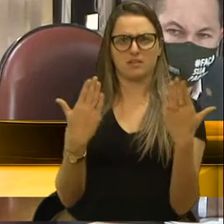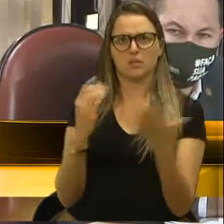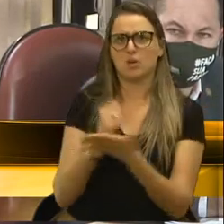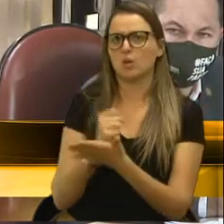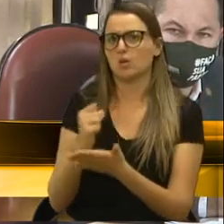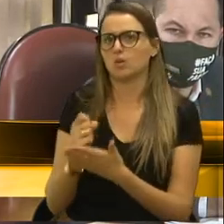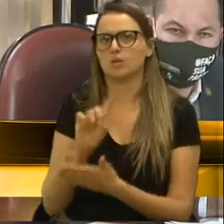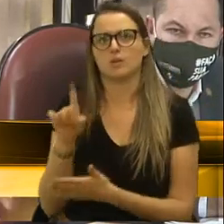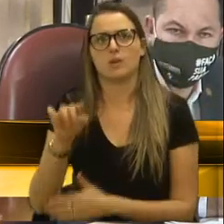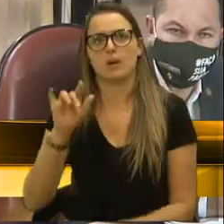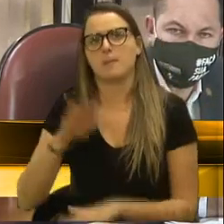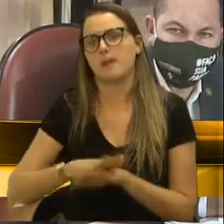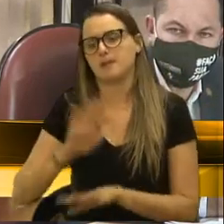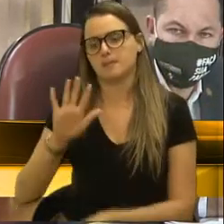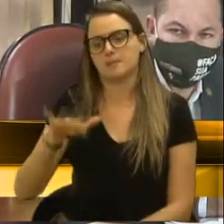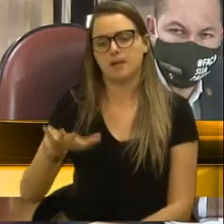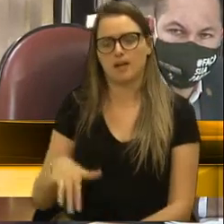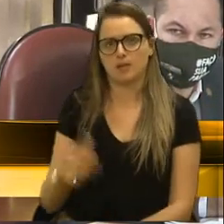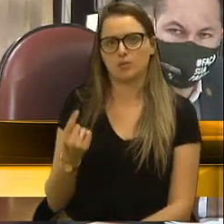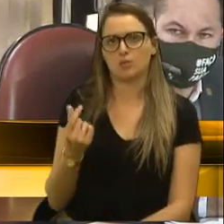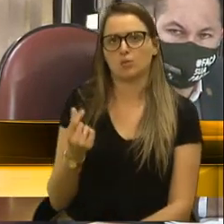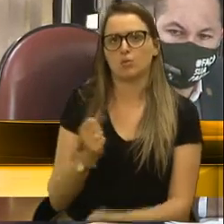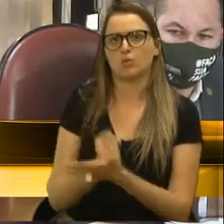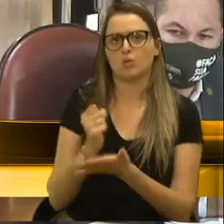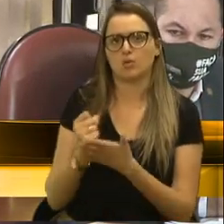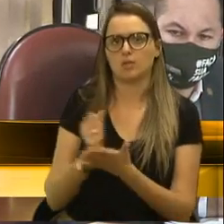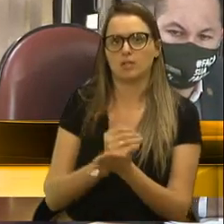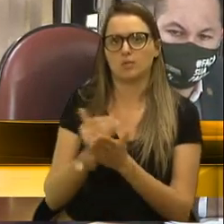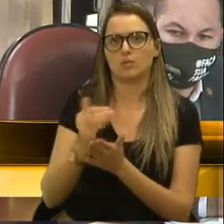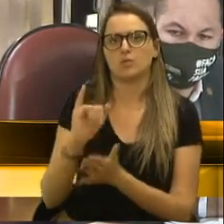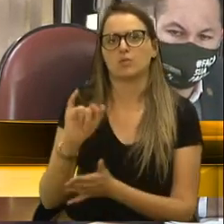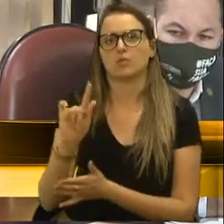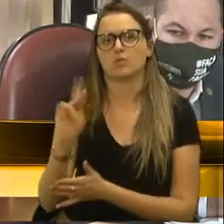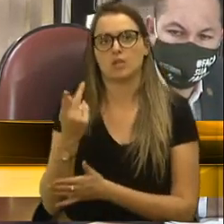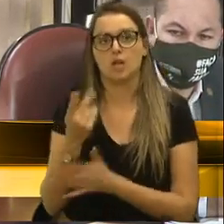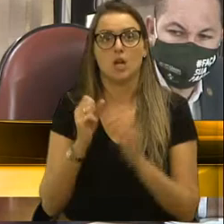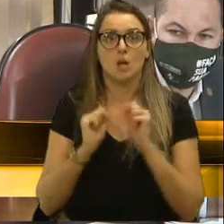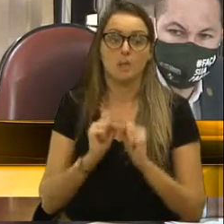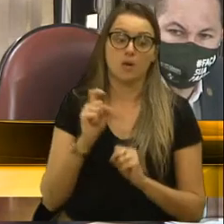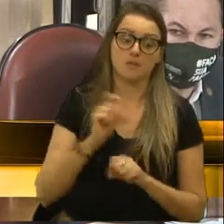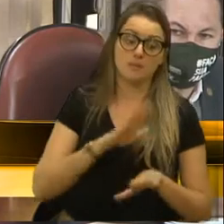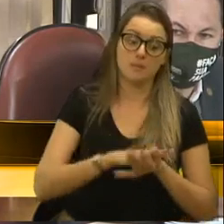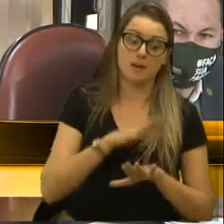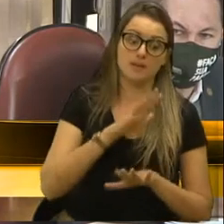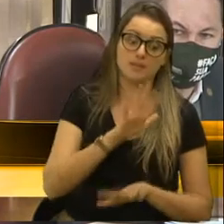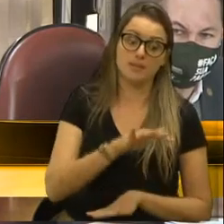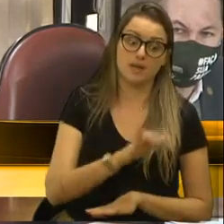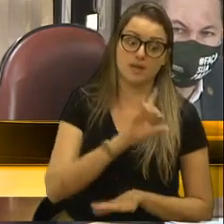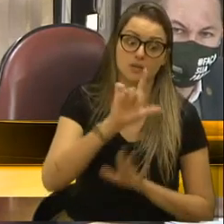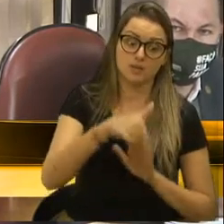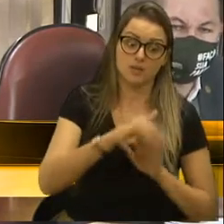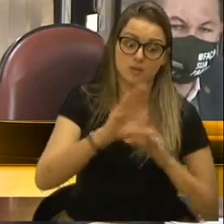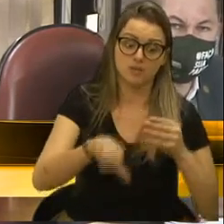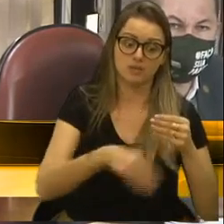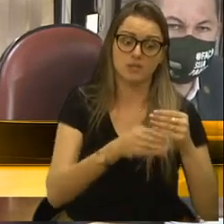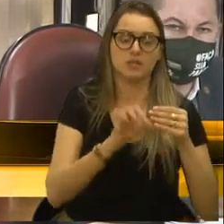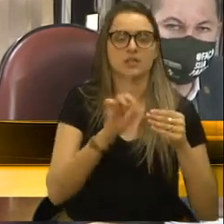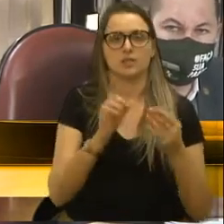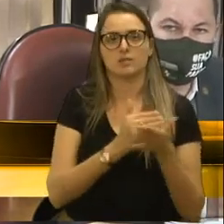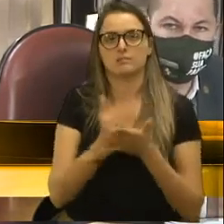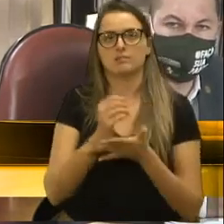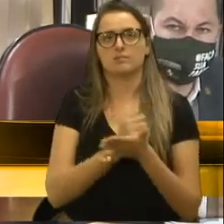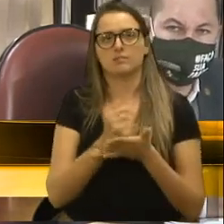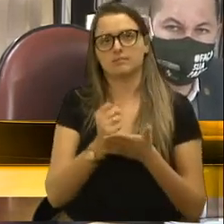é mais barato do que o contrato inicial com o IGH. Ele pode ser mais barato depois com o aditivo, mas não com o contrato inicial.